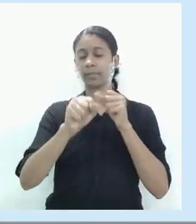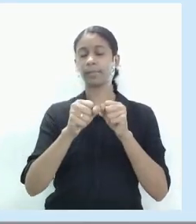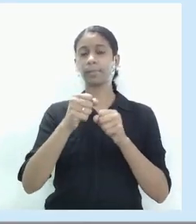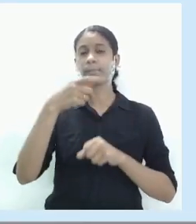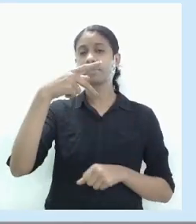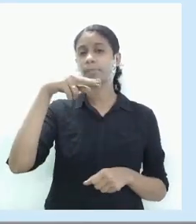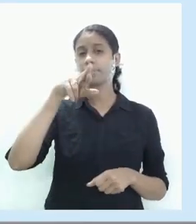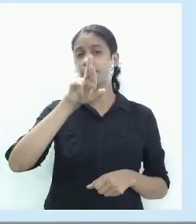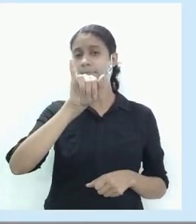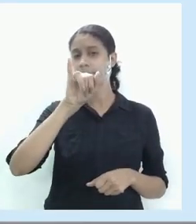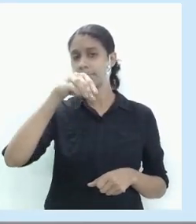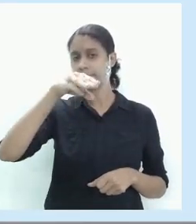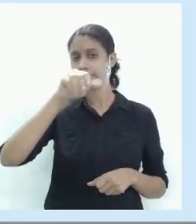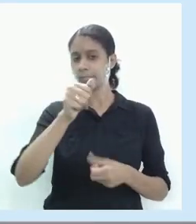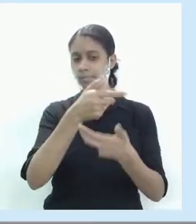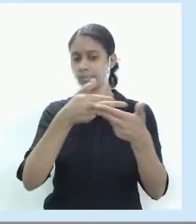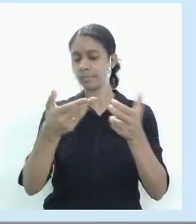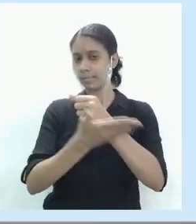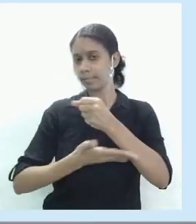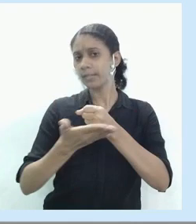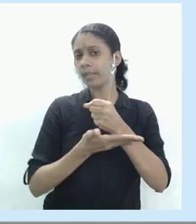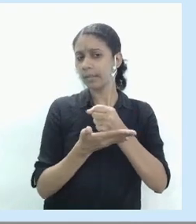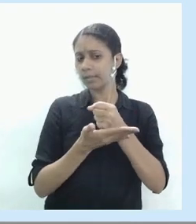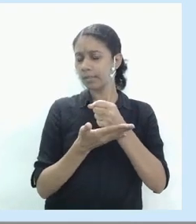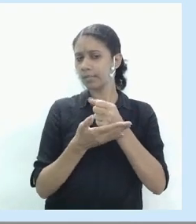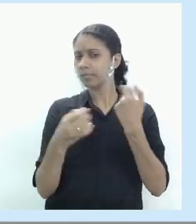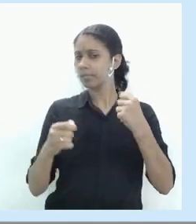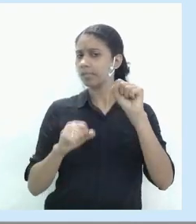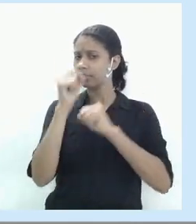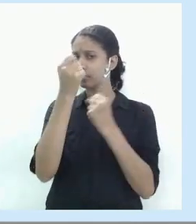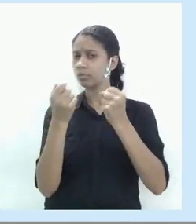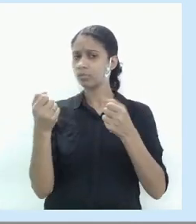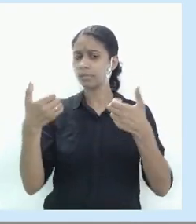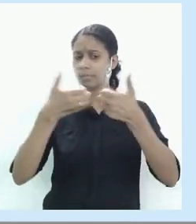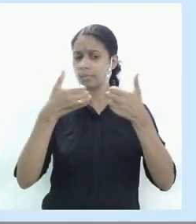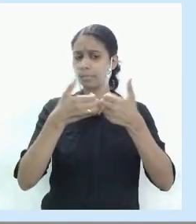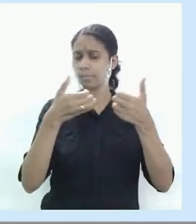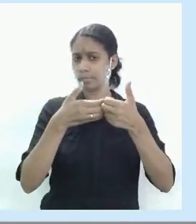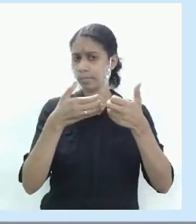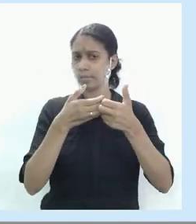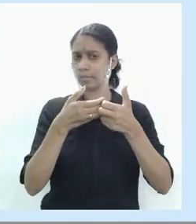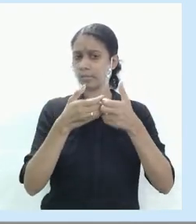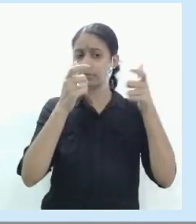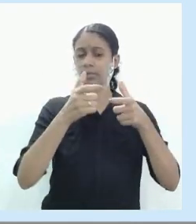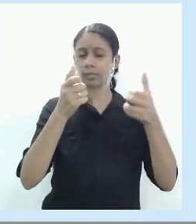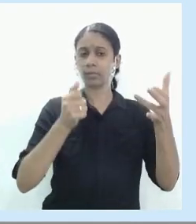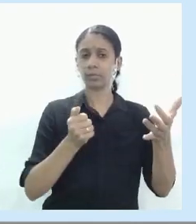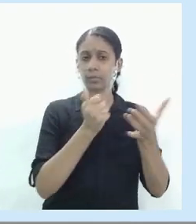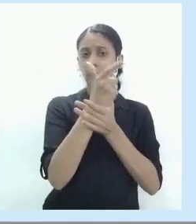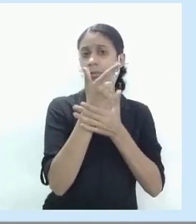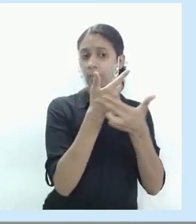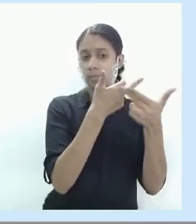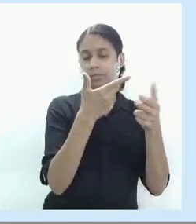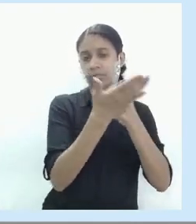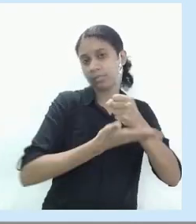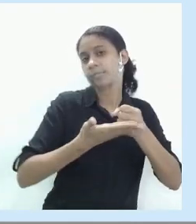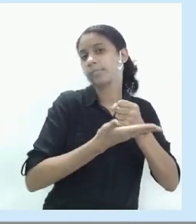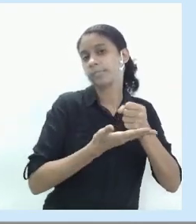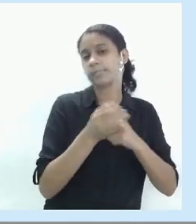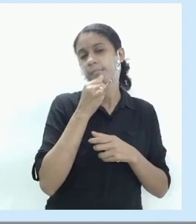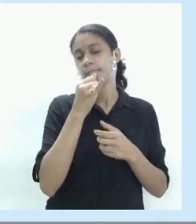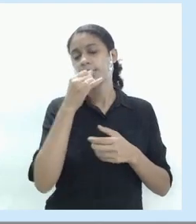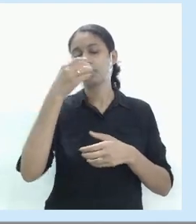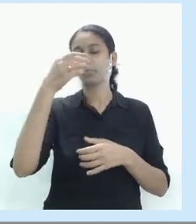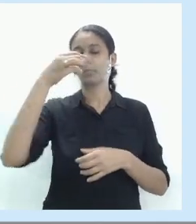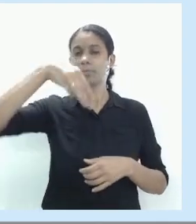empresa de grande porte ela tem que estar próxima ao seu fornecedor. Então, uma mineradora